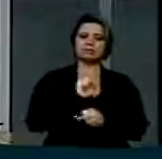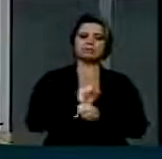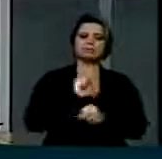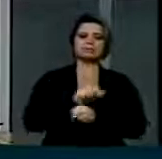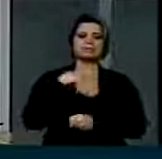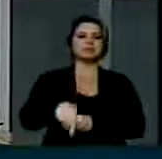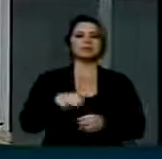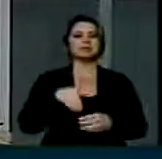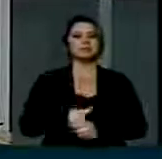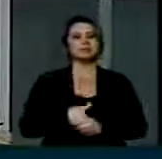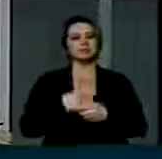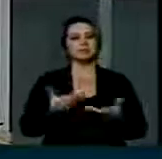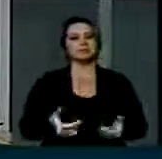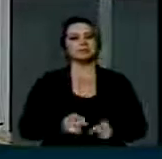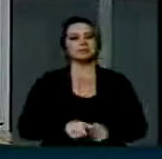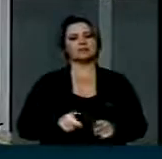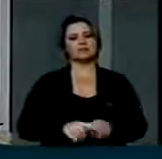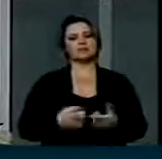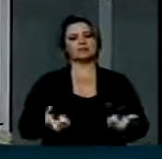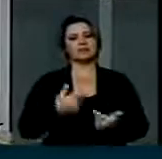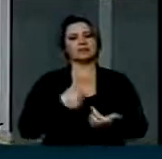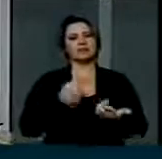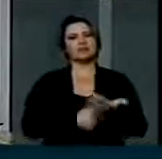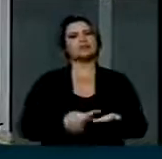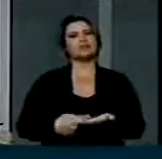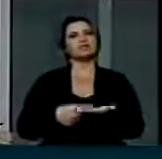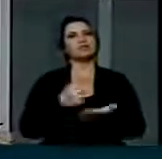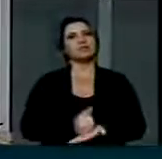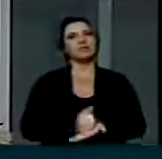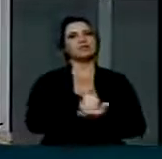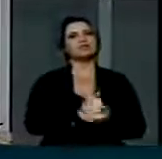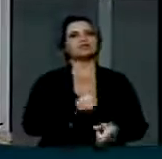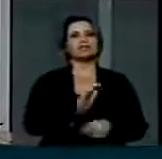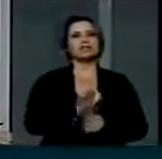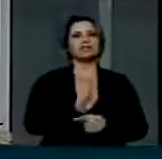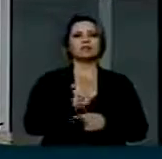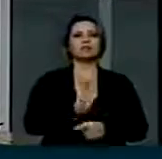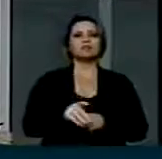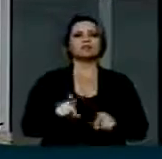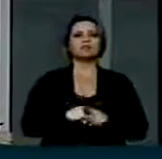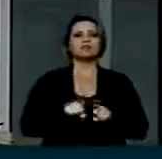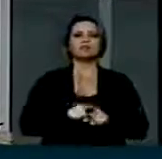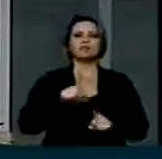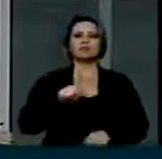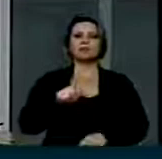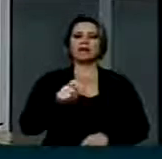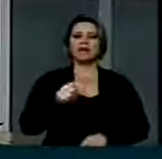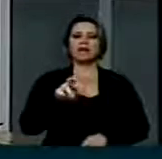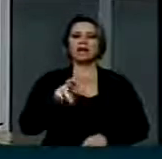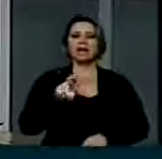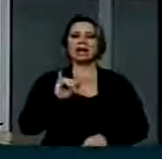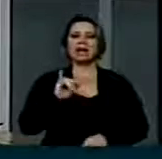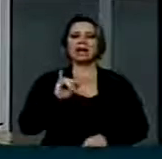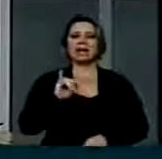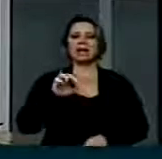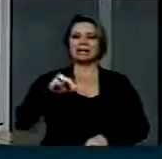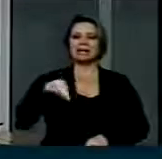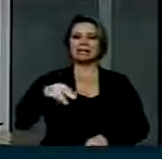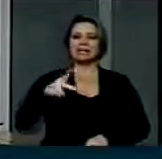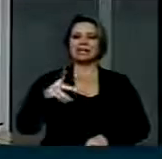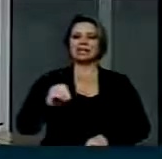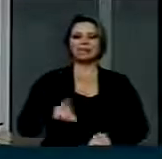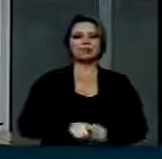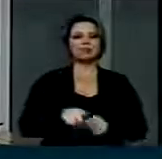por este plenário. Sela a colaboração para modernizar o garimpo sem o uso de mercúrio,